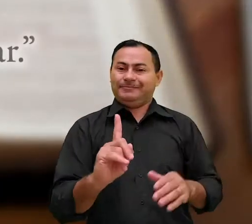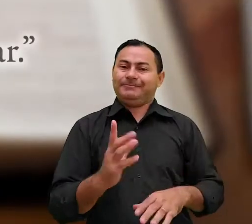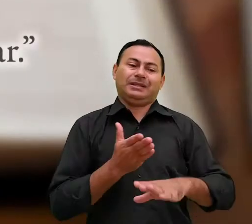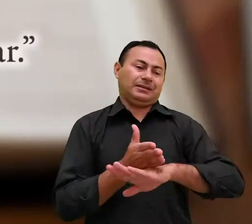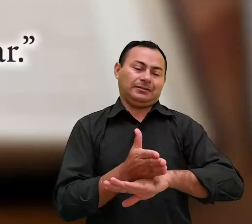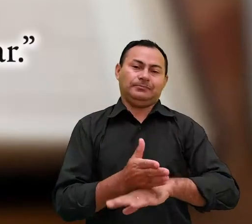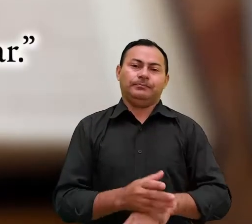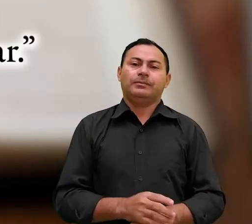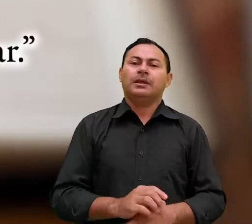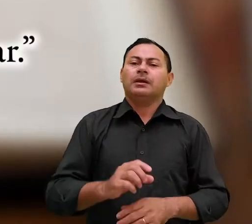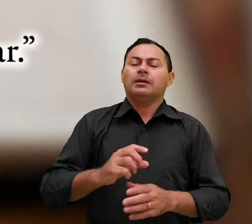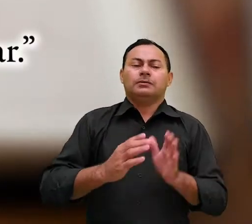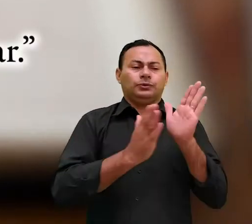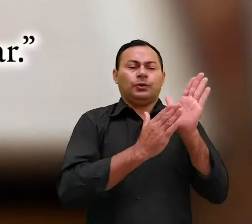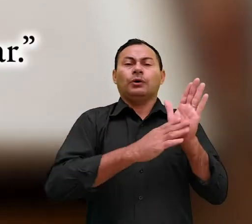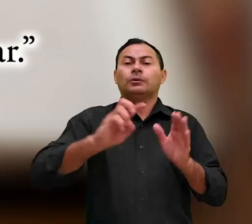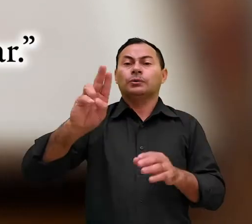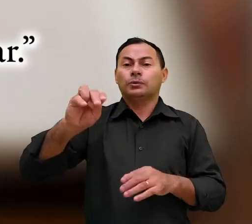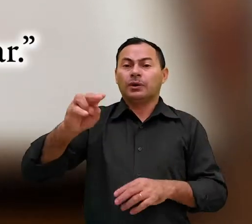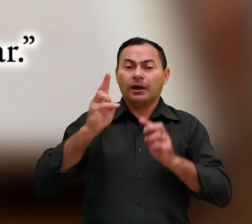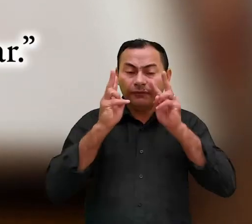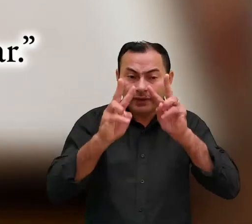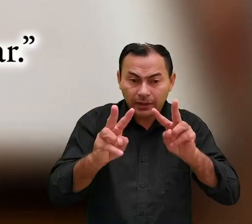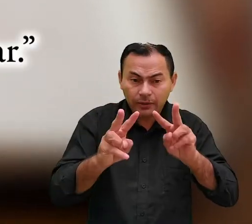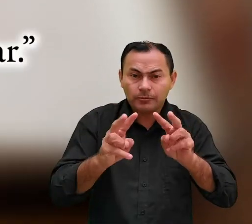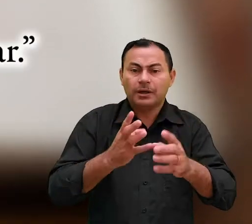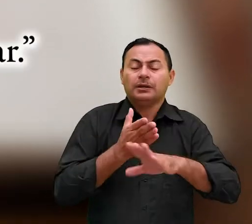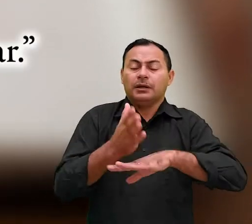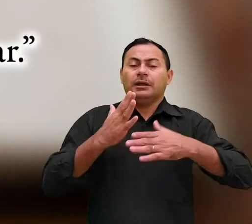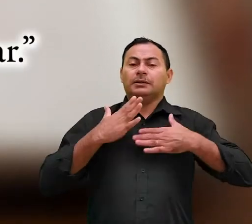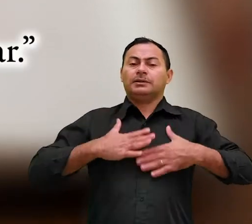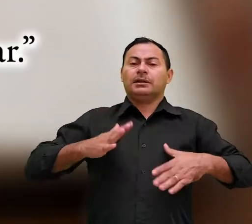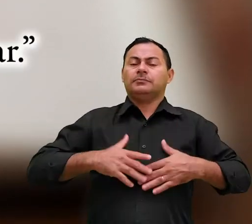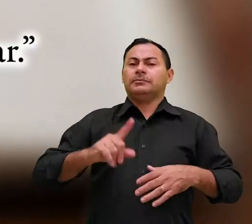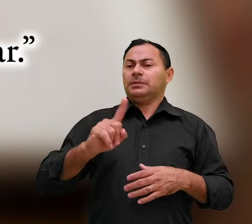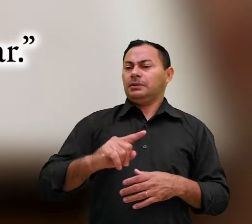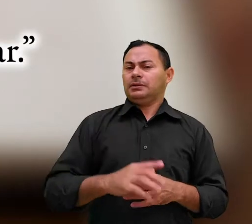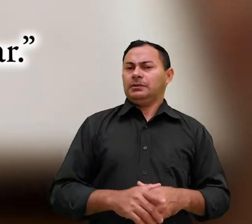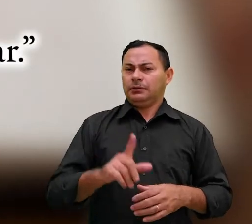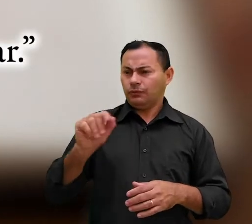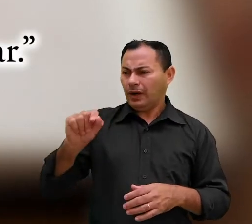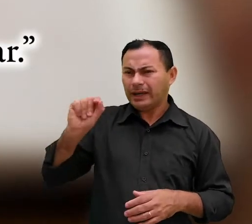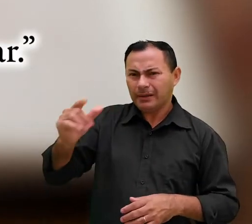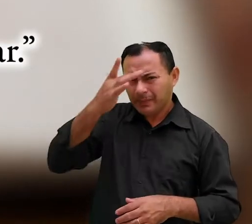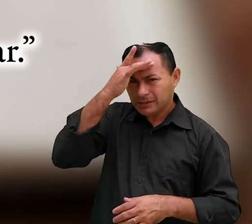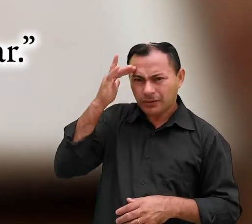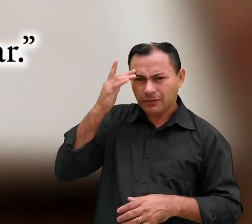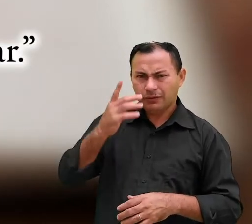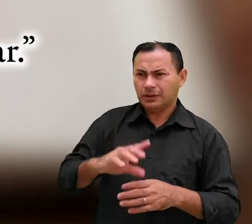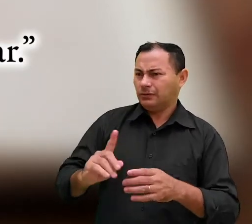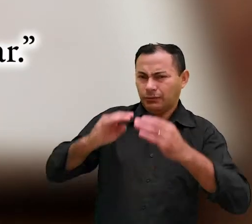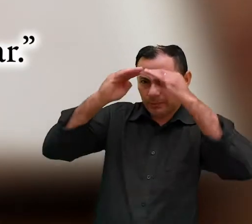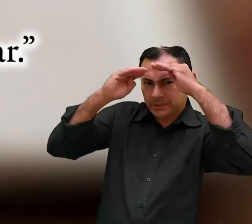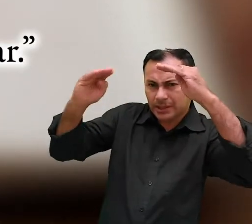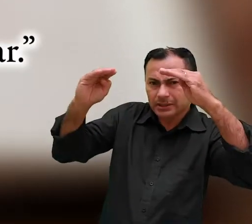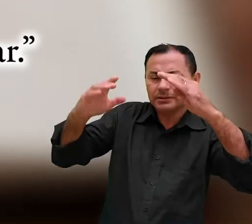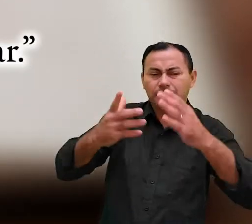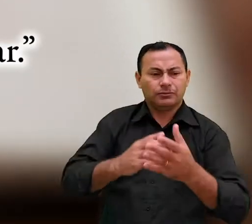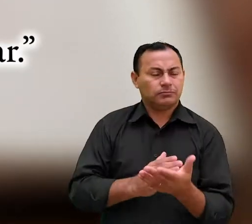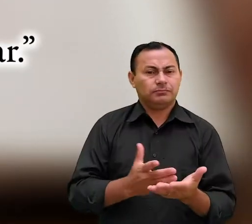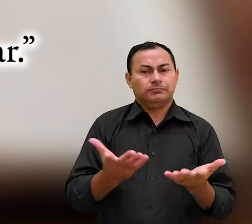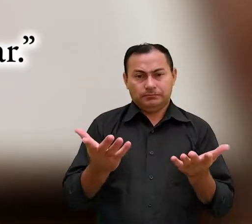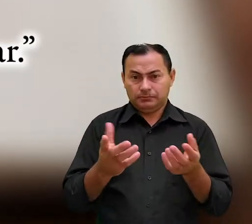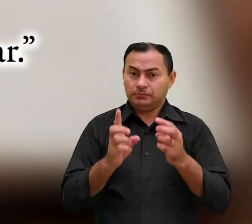E a quem jurou que nunca veriam de entrar no seu descanso não foi a aqueles que foram desobedientes